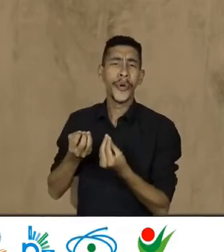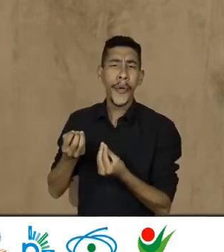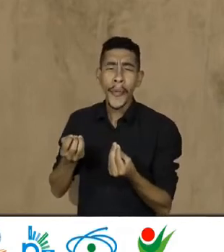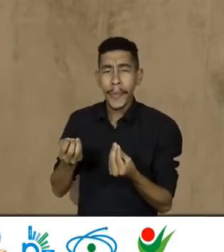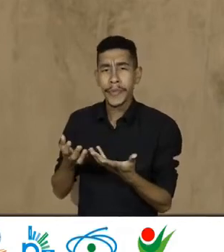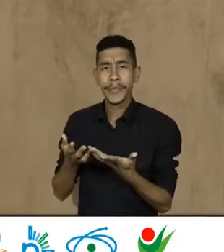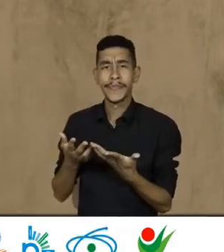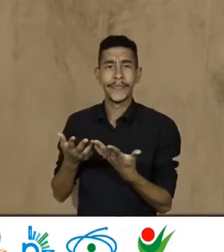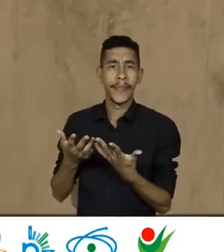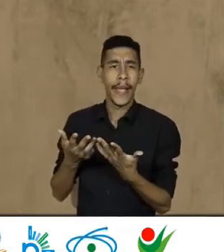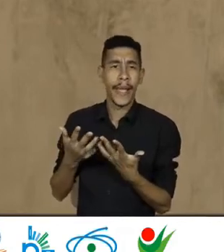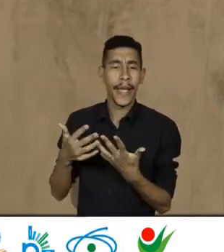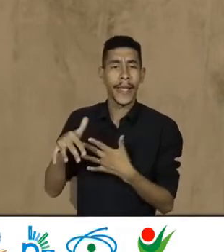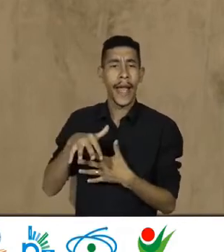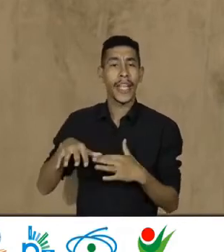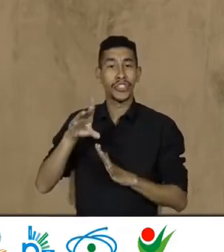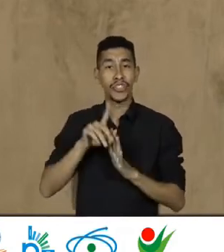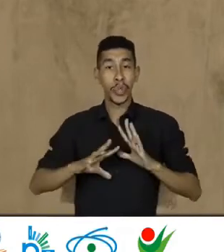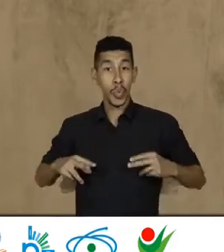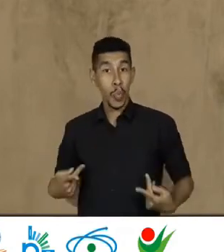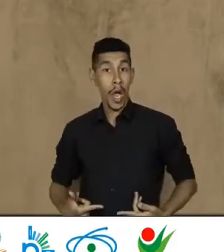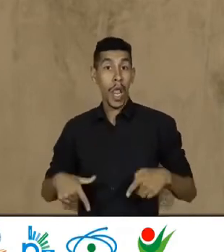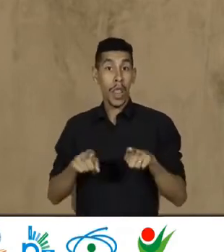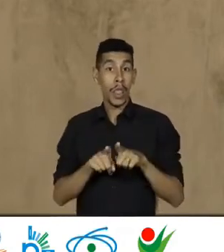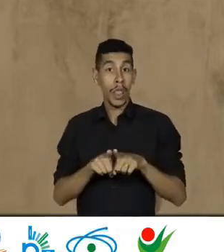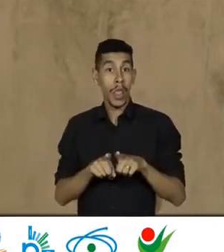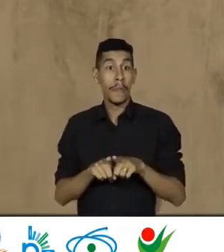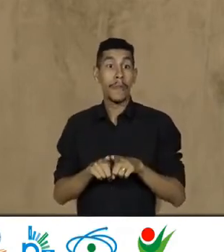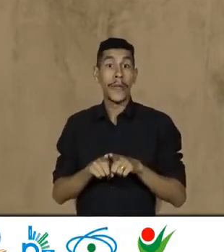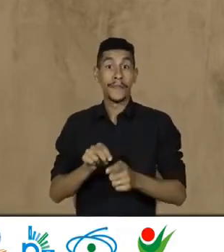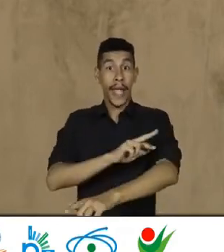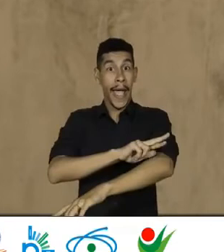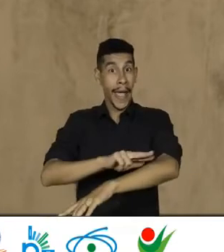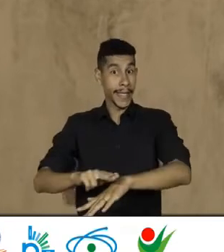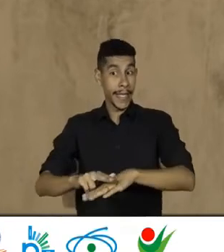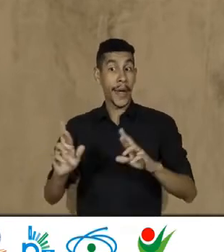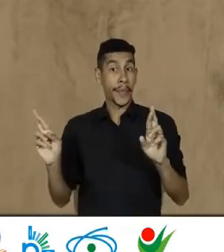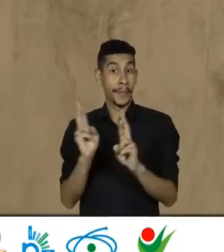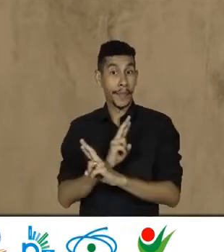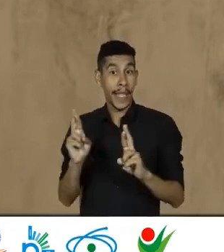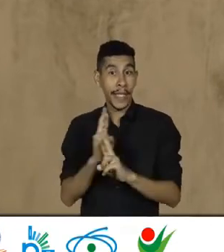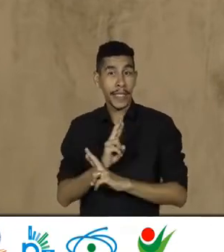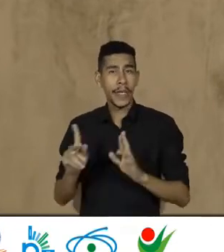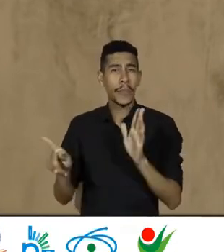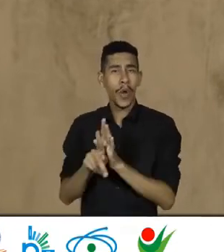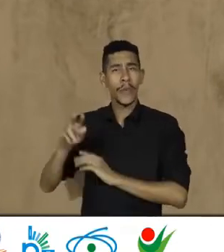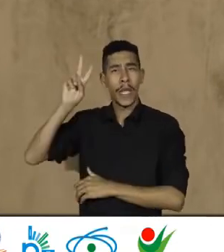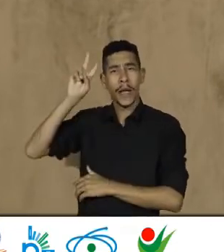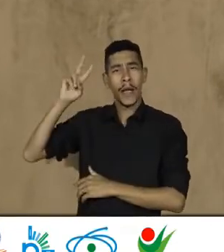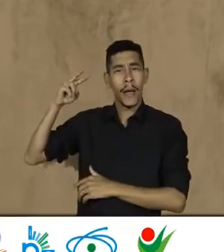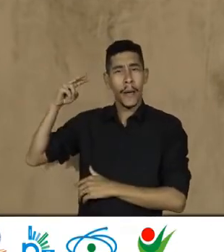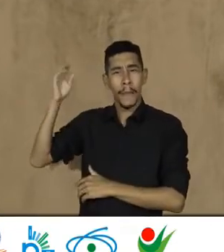pode tratar Na questão De direitos humanos As questões Raciais Na relação Um pouco Da história Do Brasil